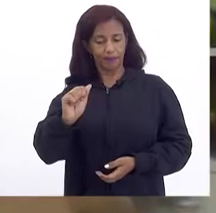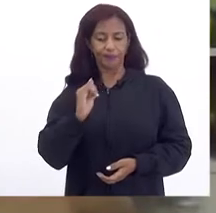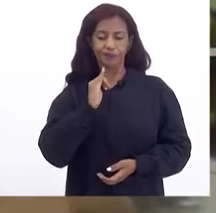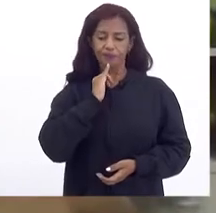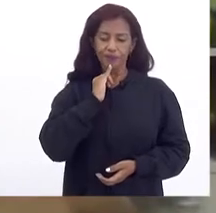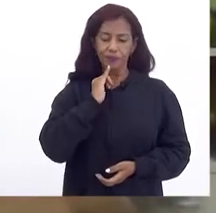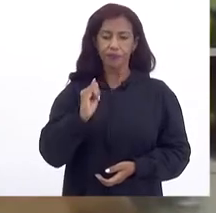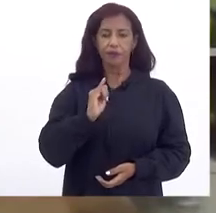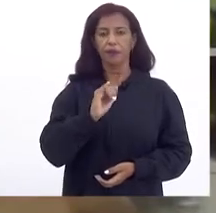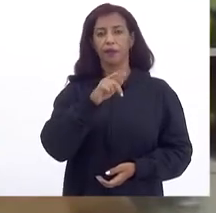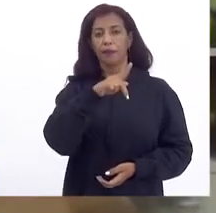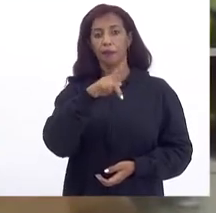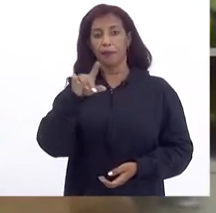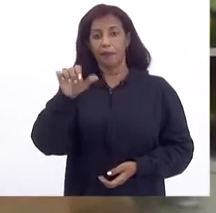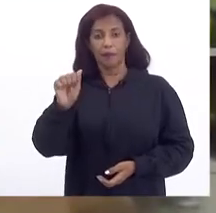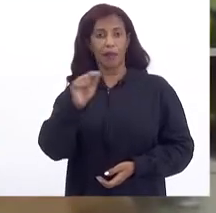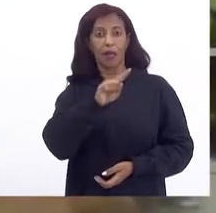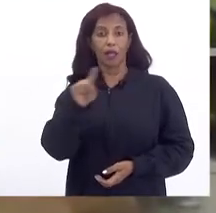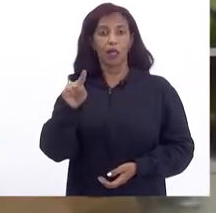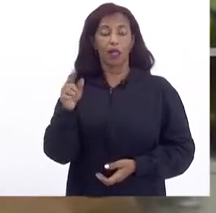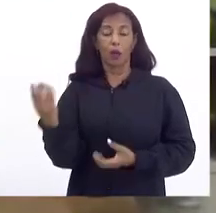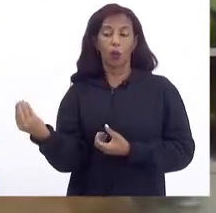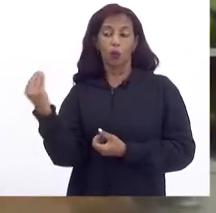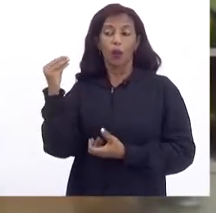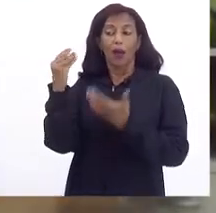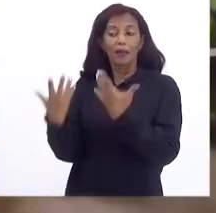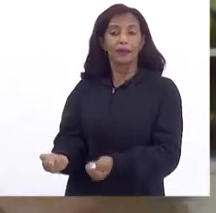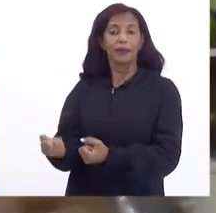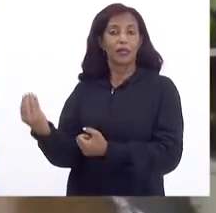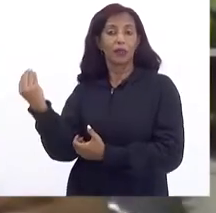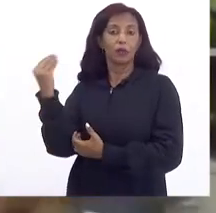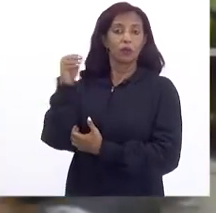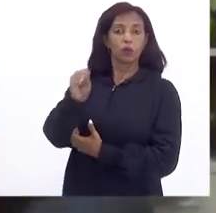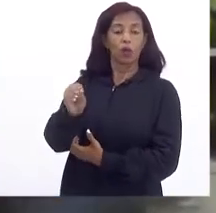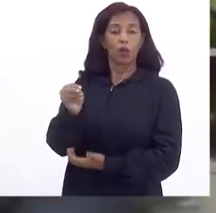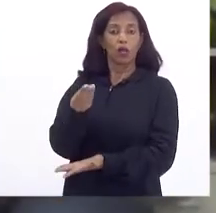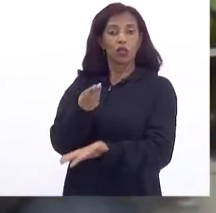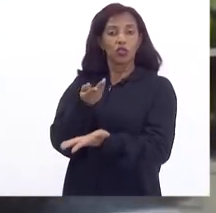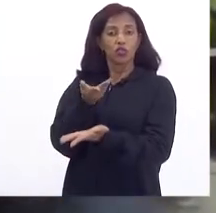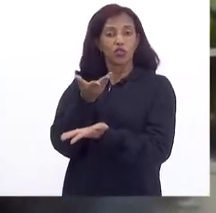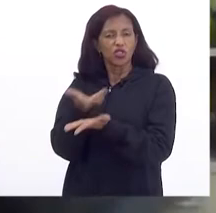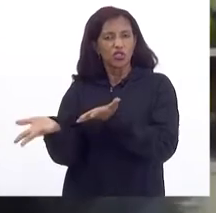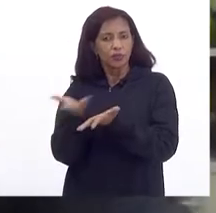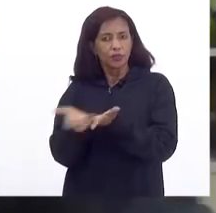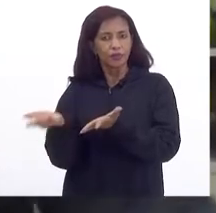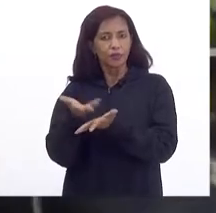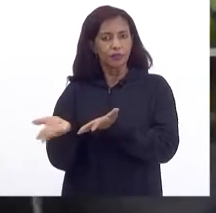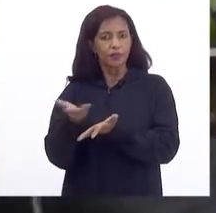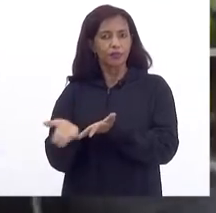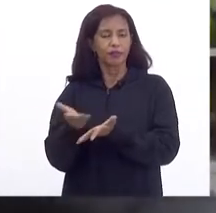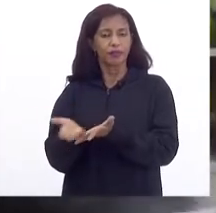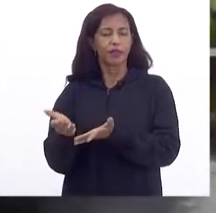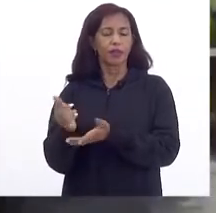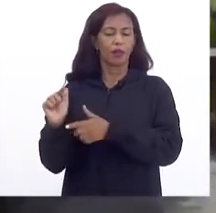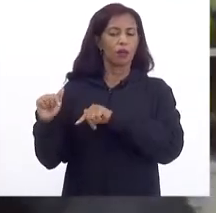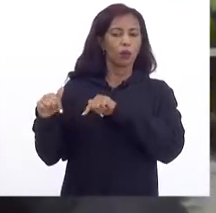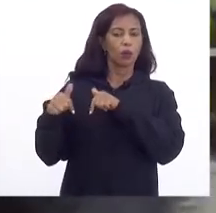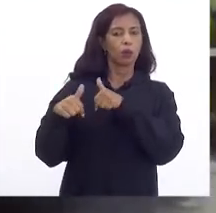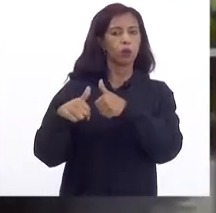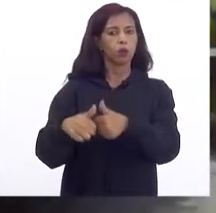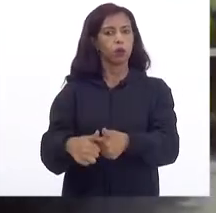PPA Ele não Nos permite A gente Colocar Despesas Relativas A operações